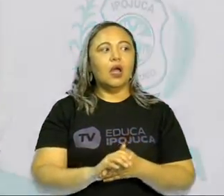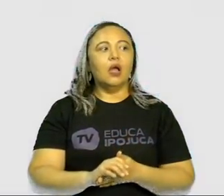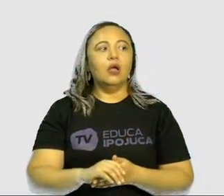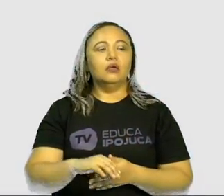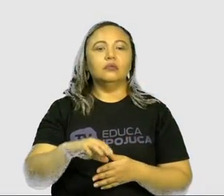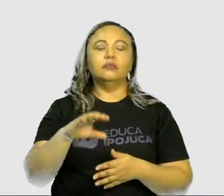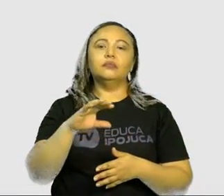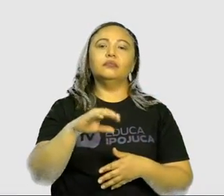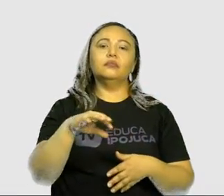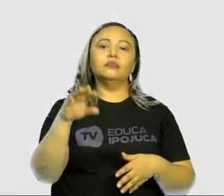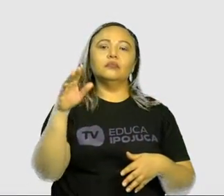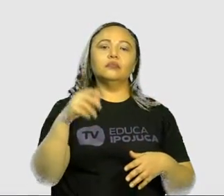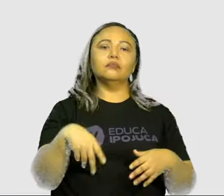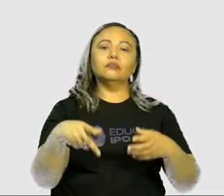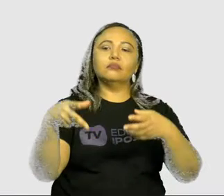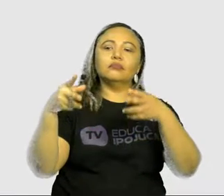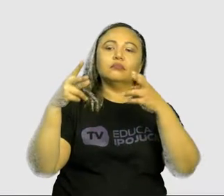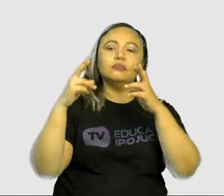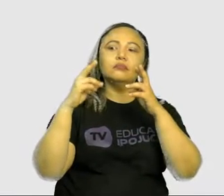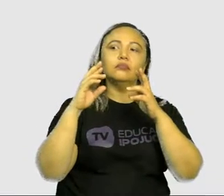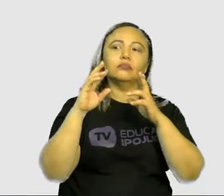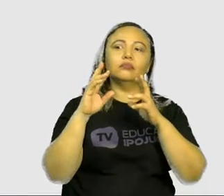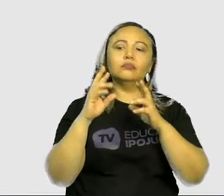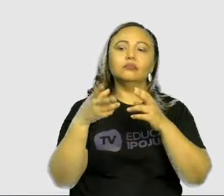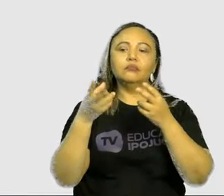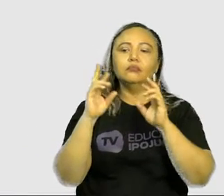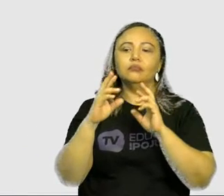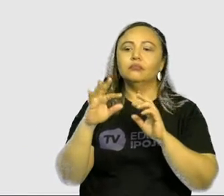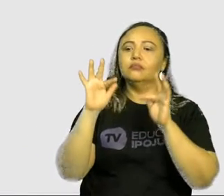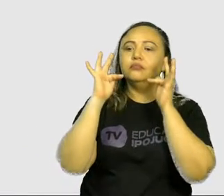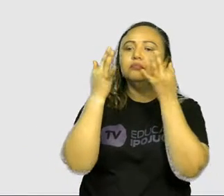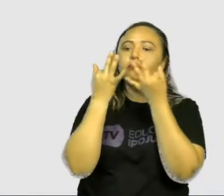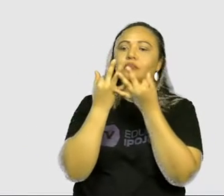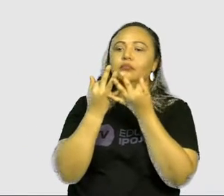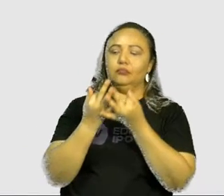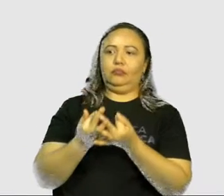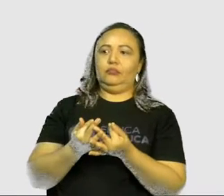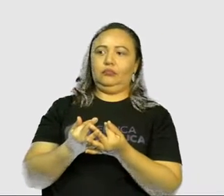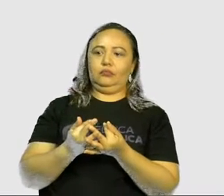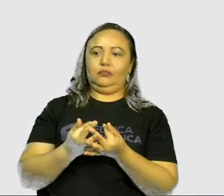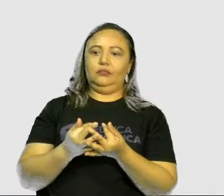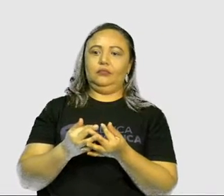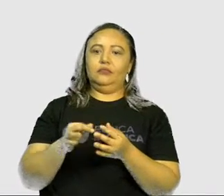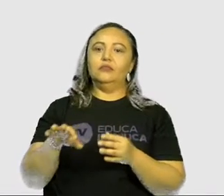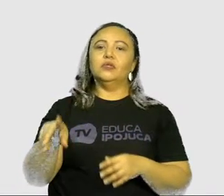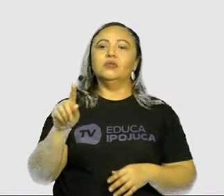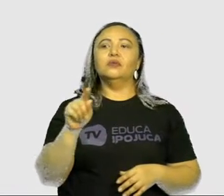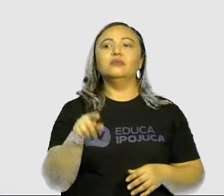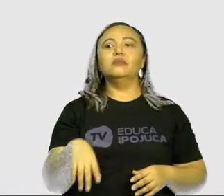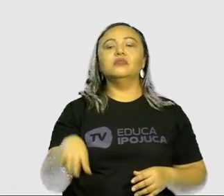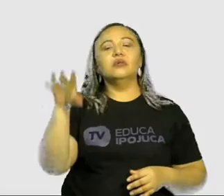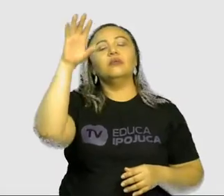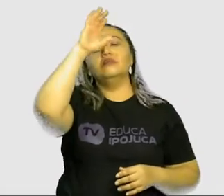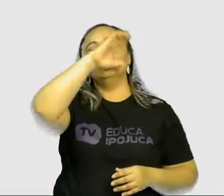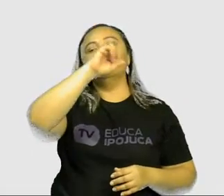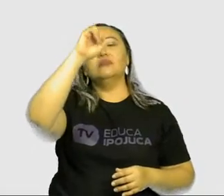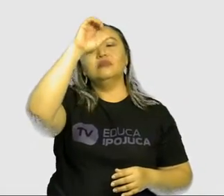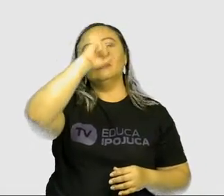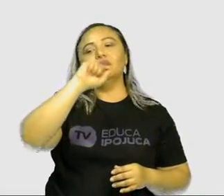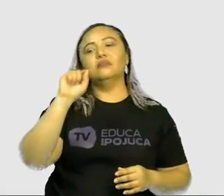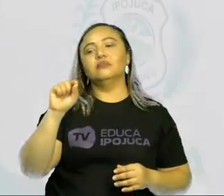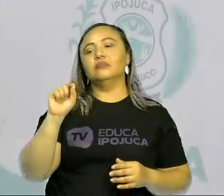O que mais chama atenção na sua história familiar? Com isso que eu já falei pra você,